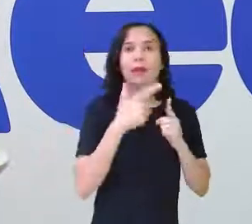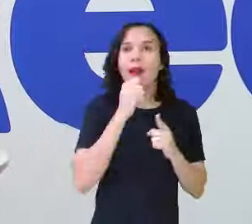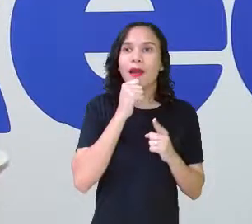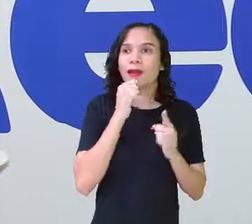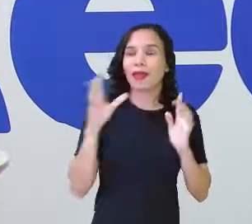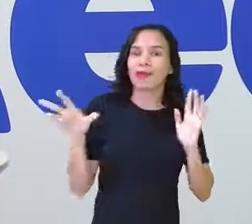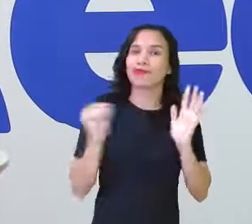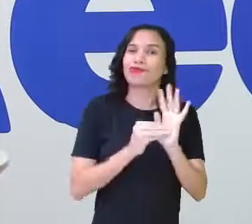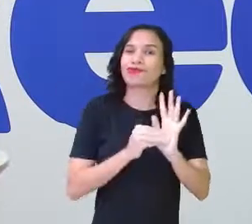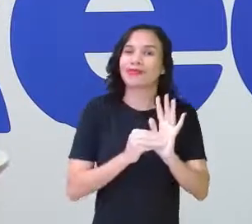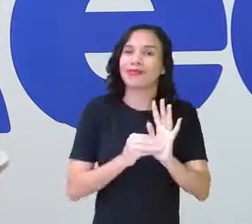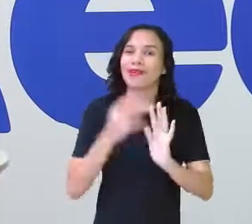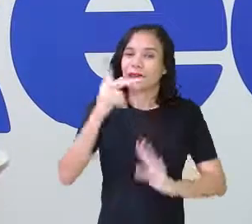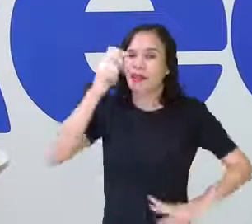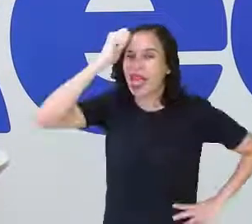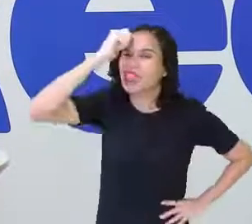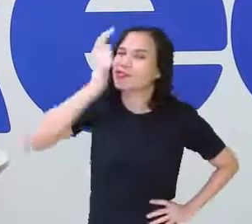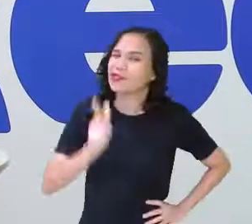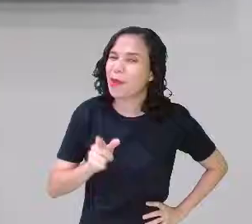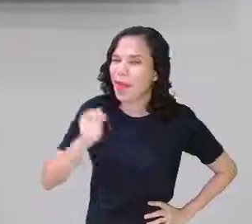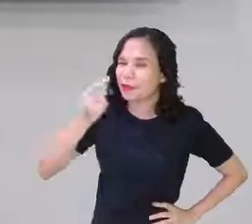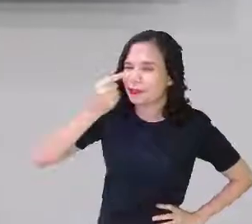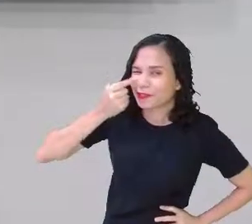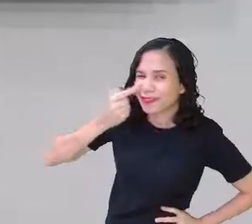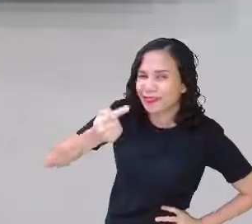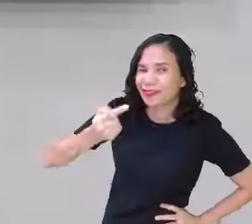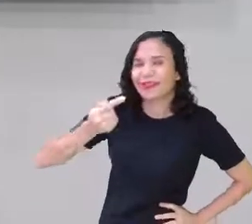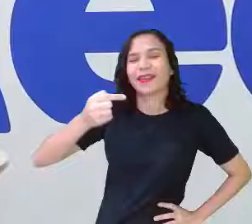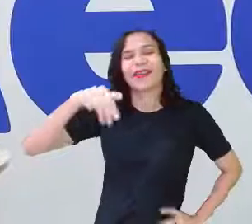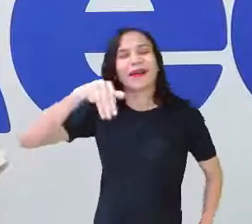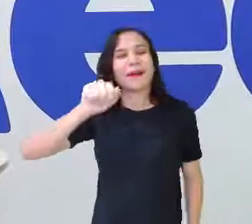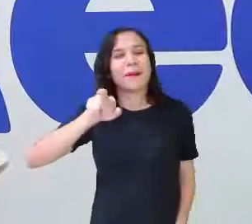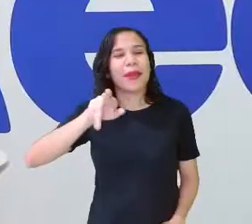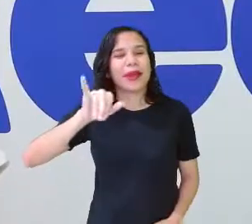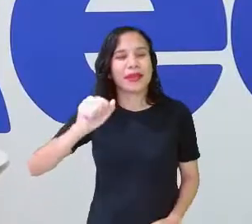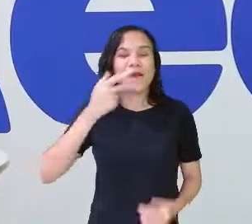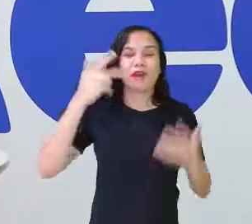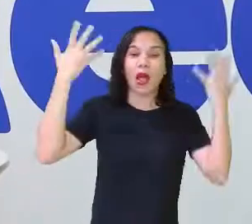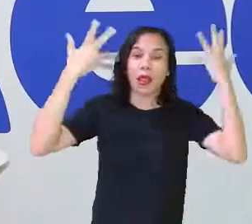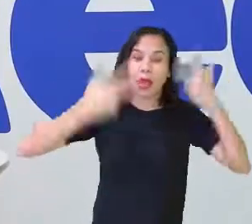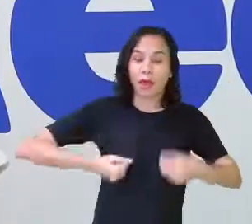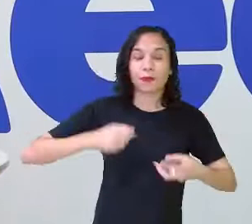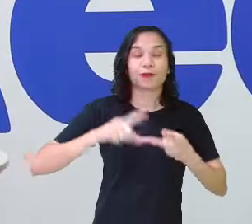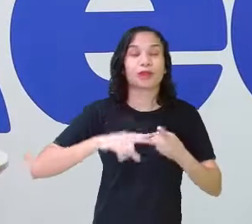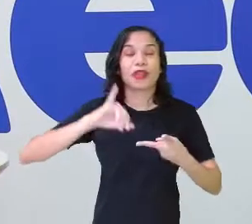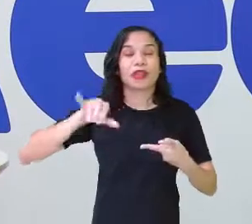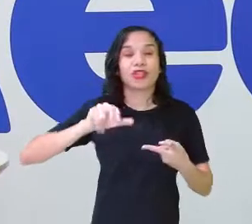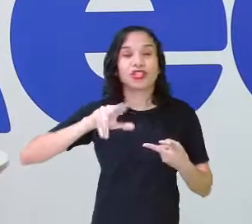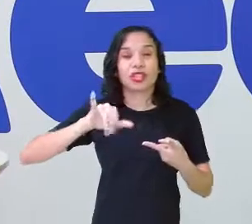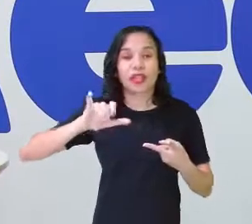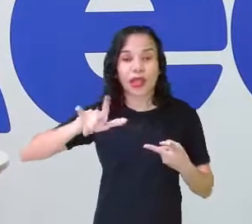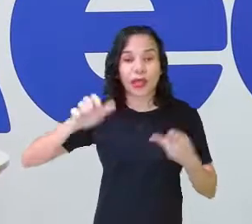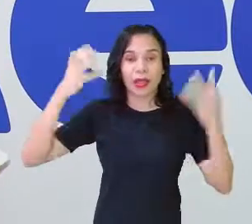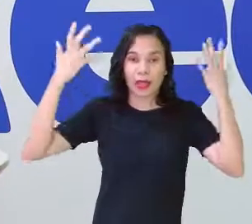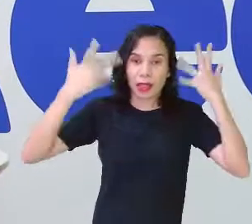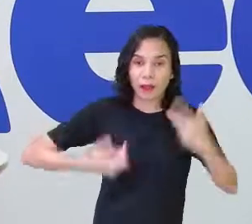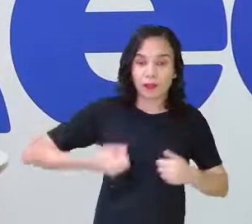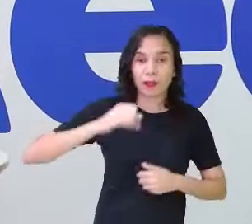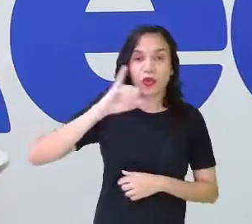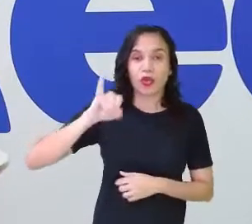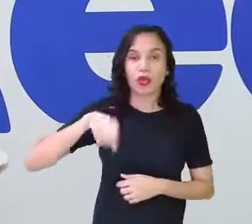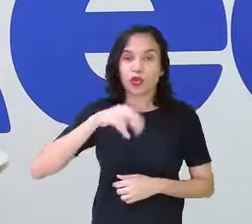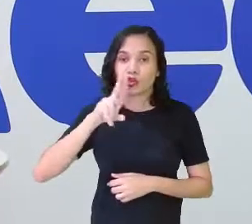colocou Jean, você é muito esperto, Jean. E aí? Maria colocou leão, Janiel e leão. Júlia colocou